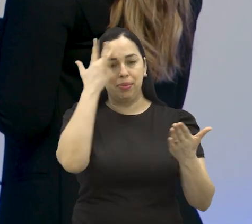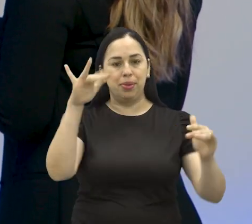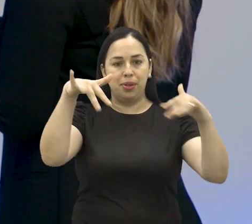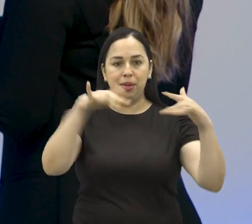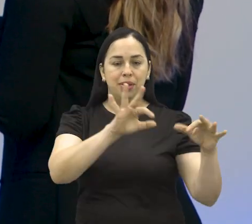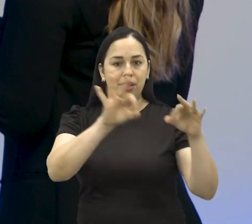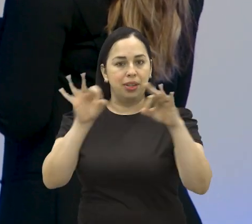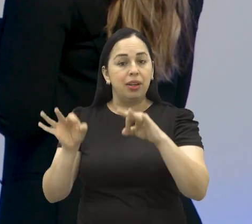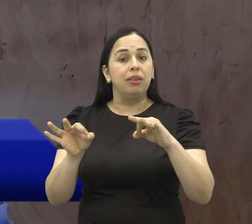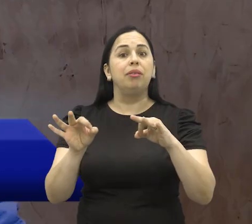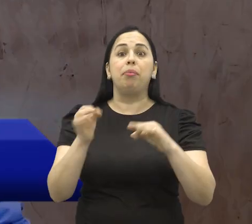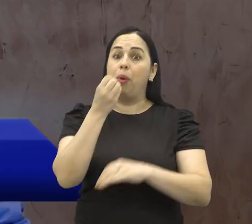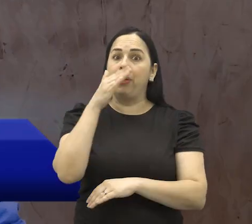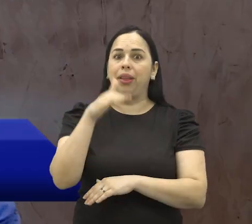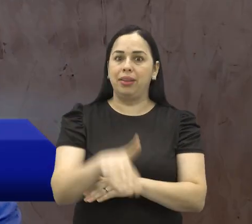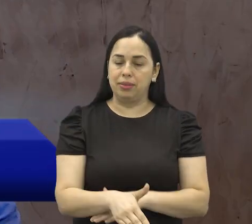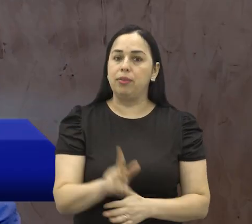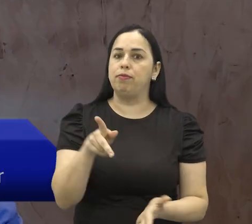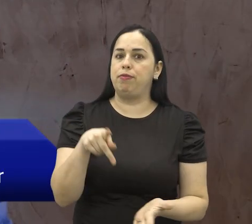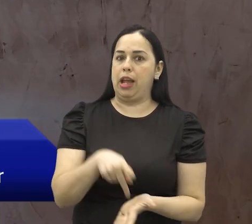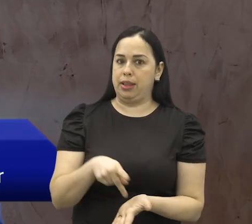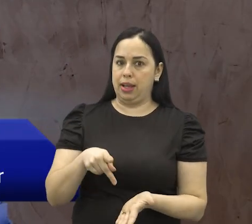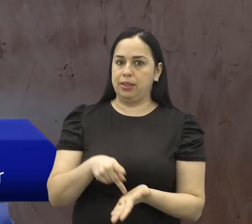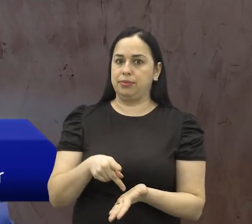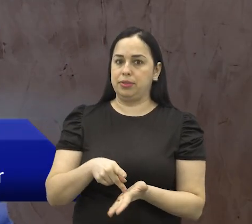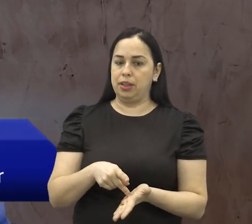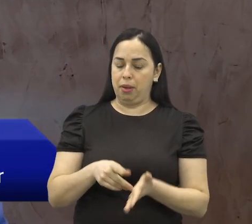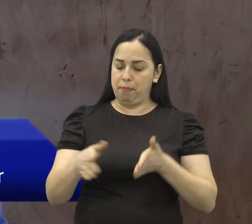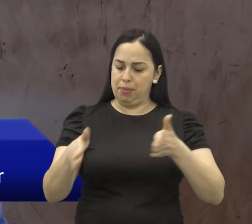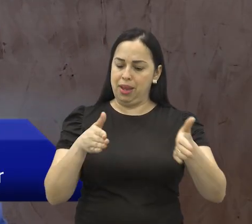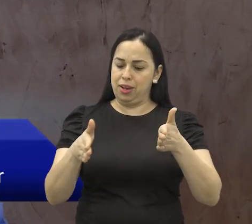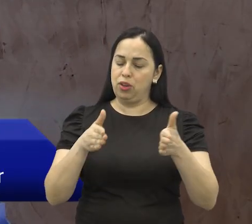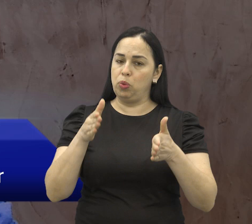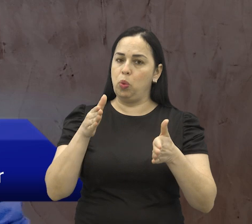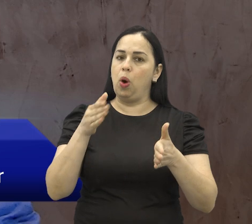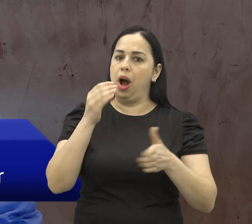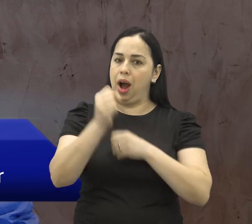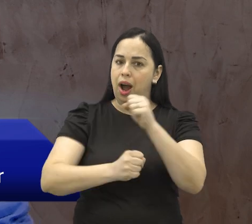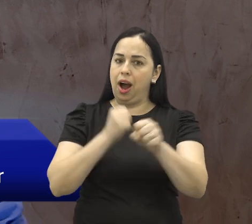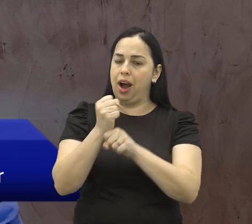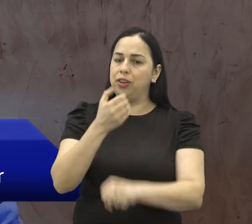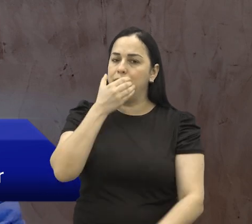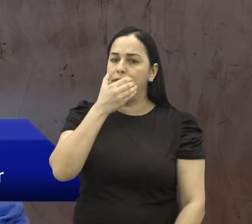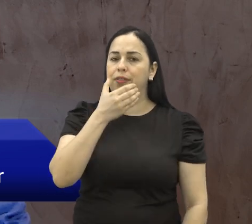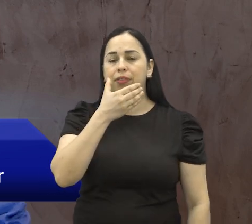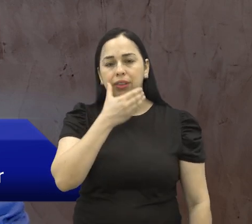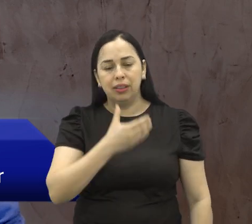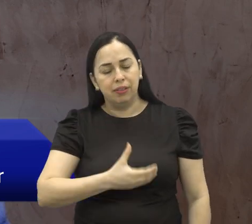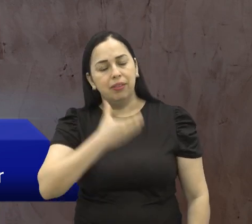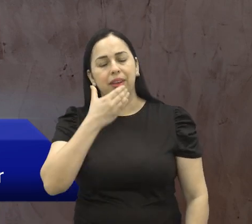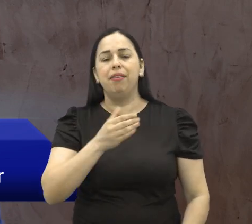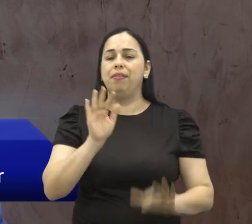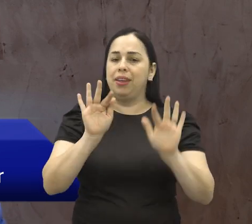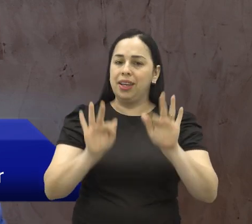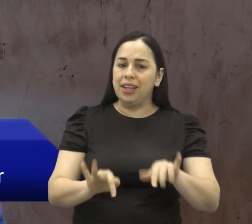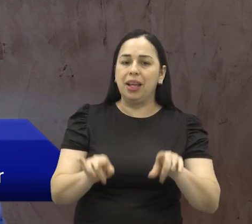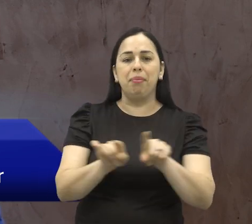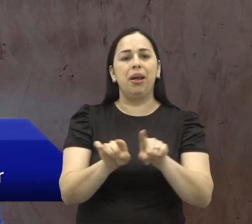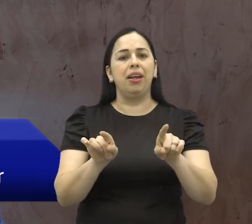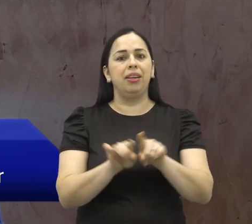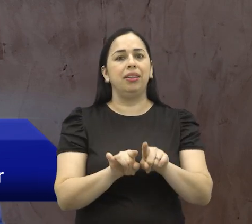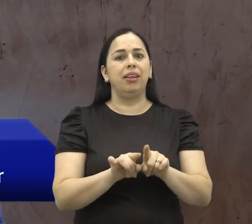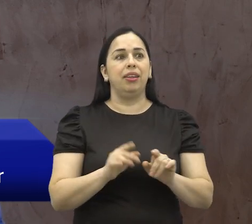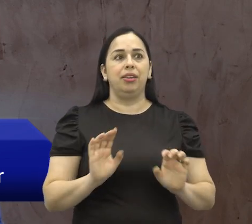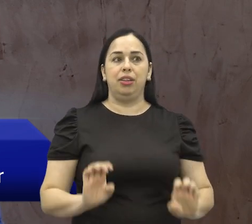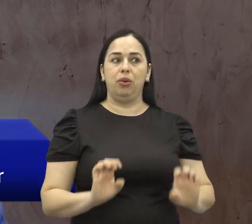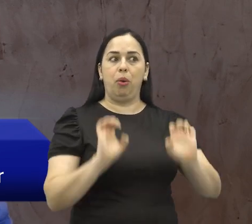Boletim Legislativo. Realmente, final de ano chegando, as festas, né? Também aparecendo